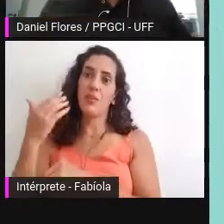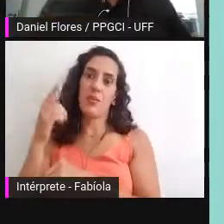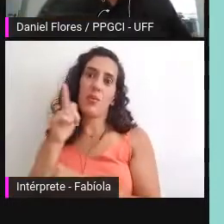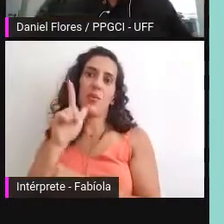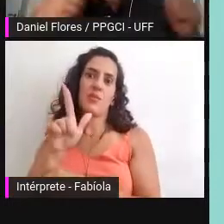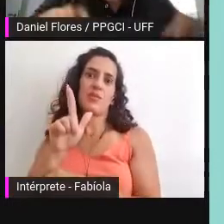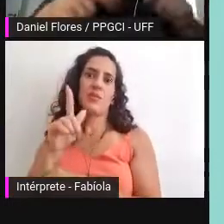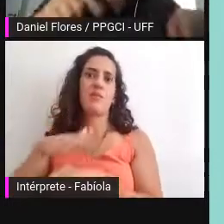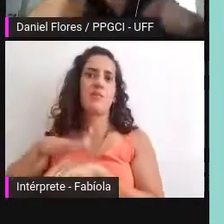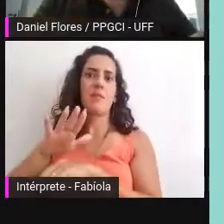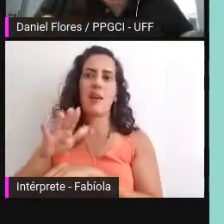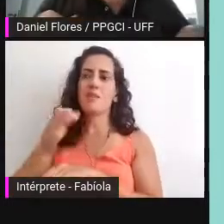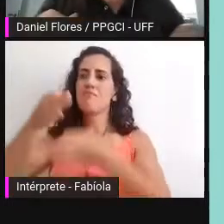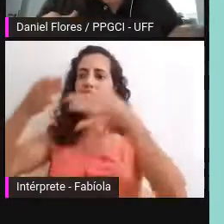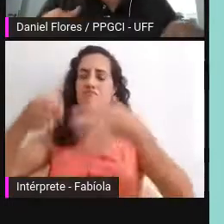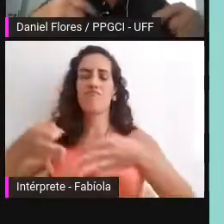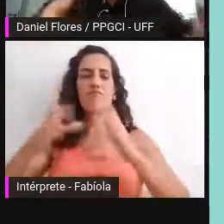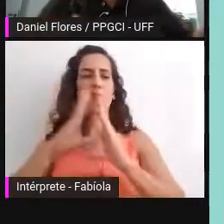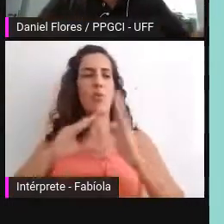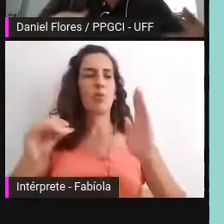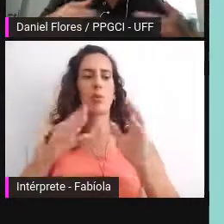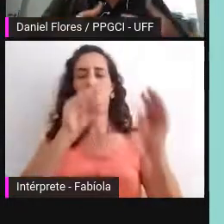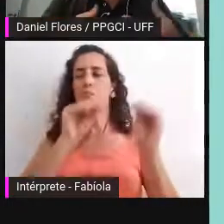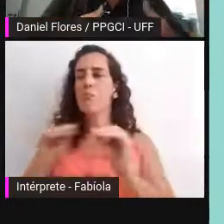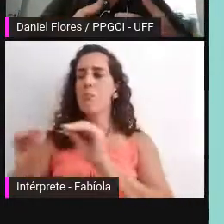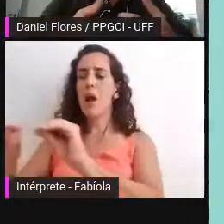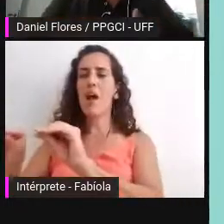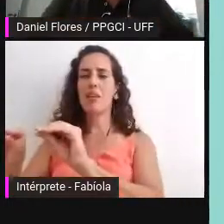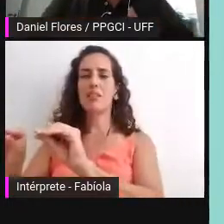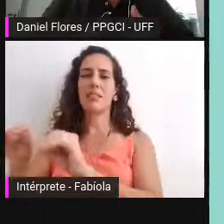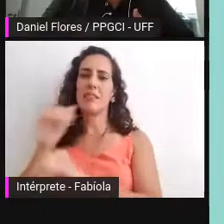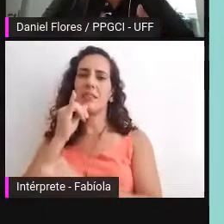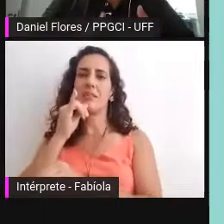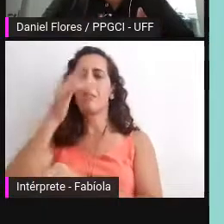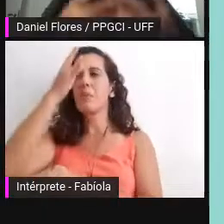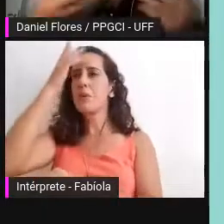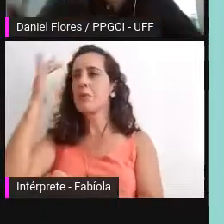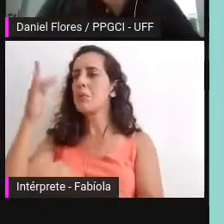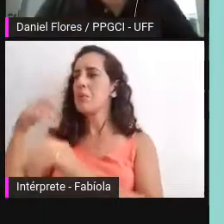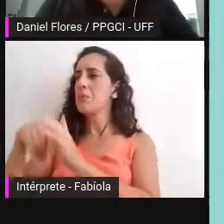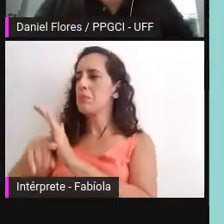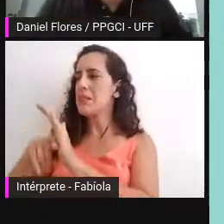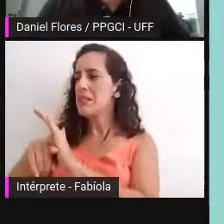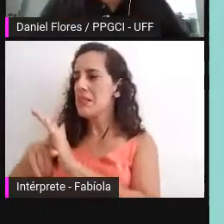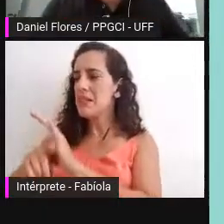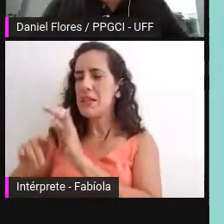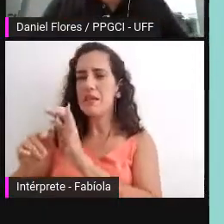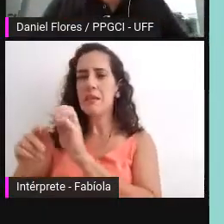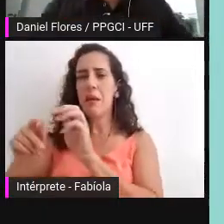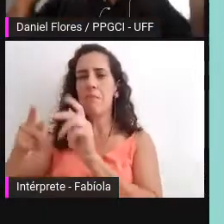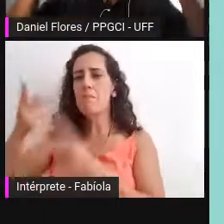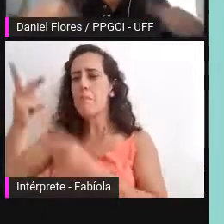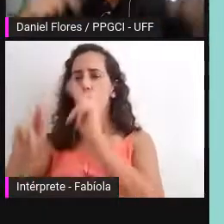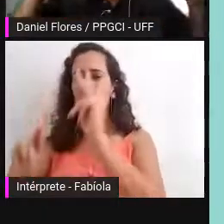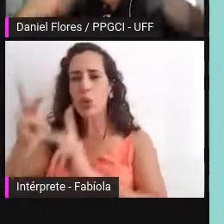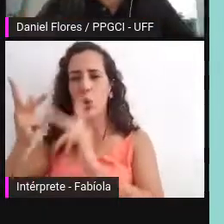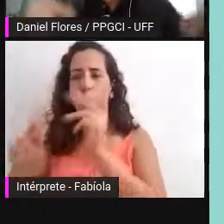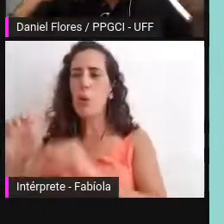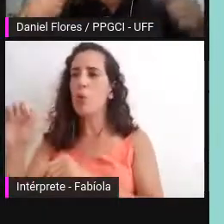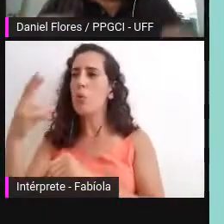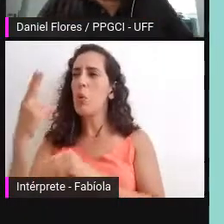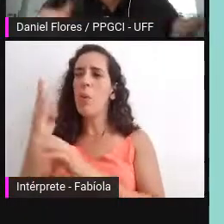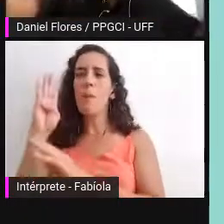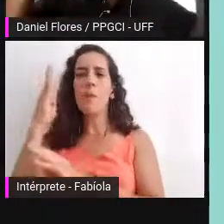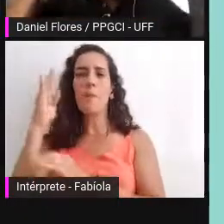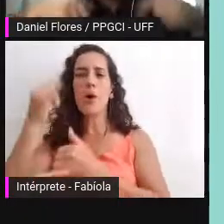aquele pesquisador de petróleo aquele pesquisador da bioquímica ele sabe aonde que ele